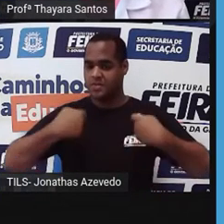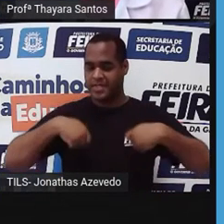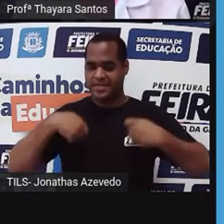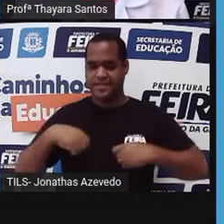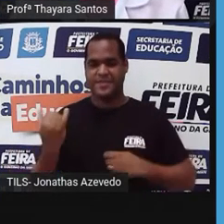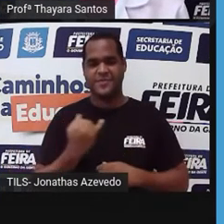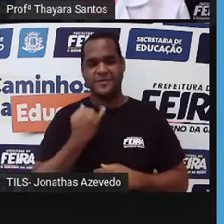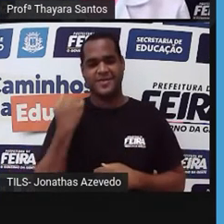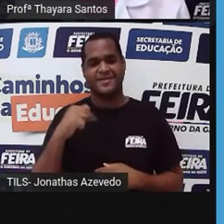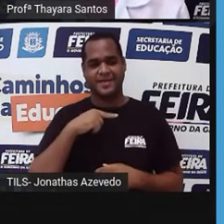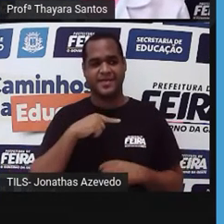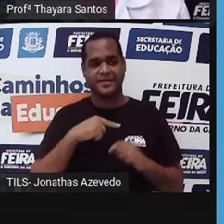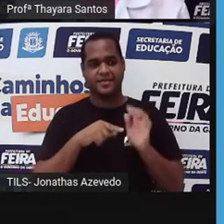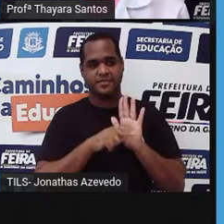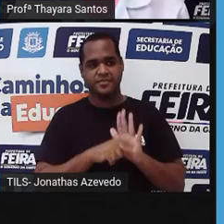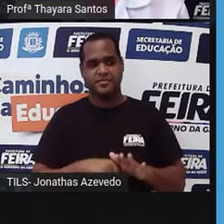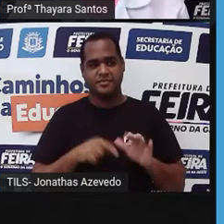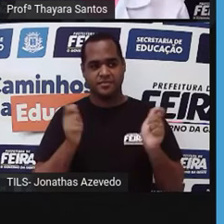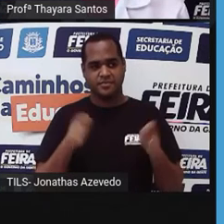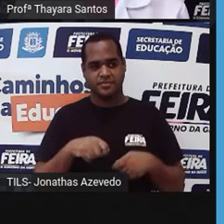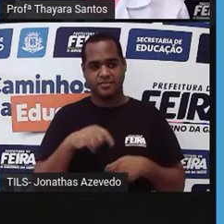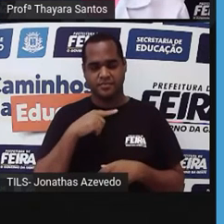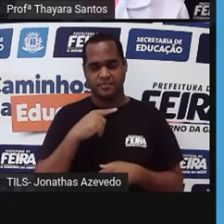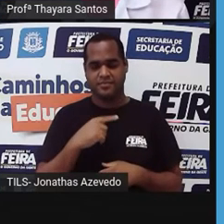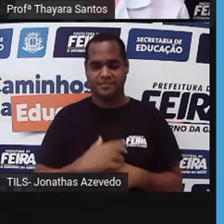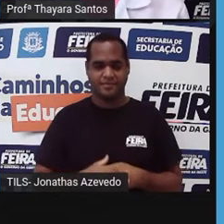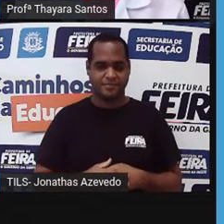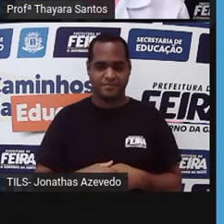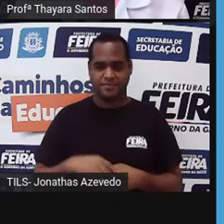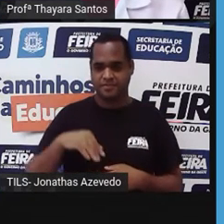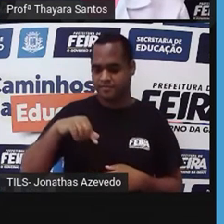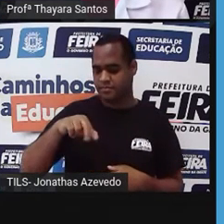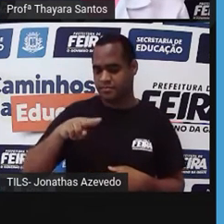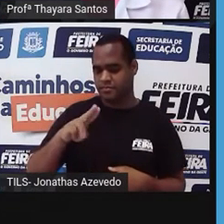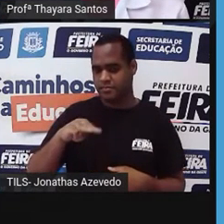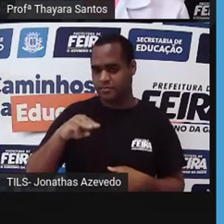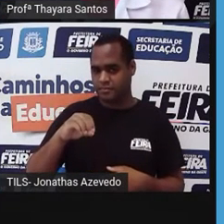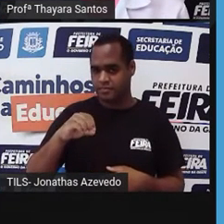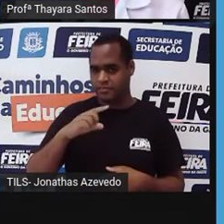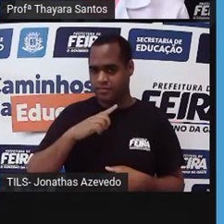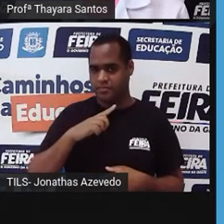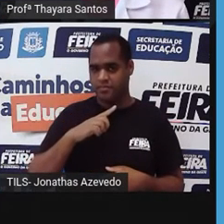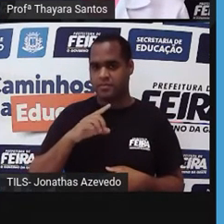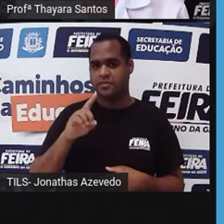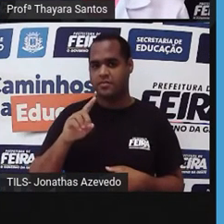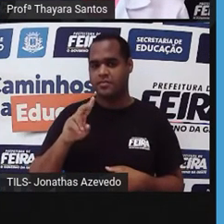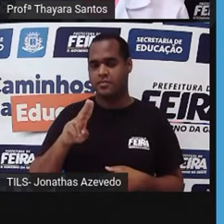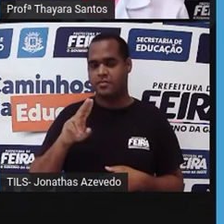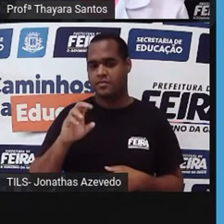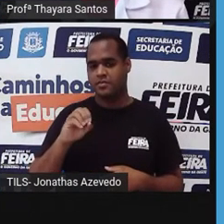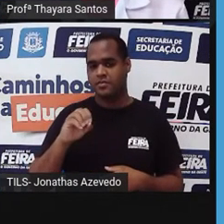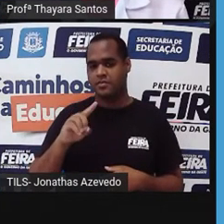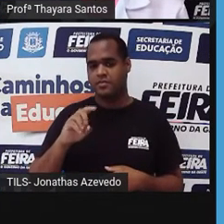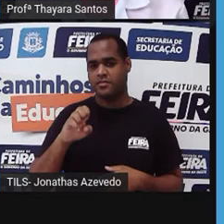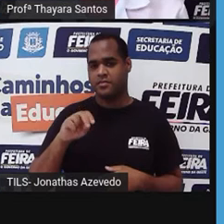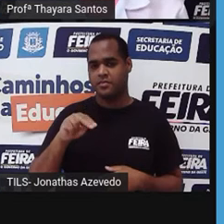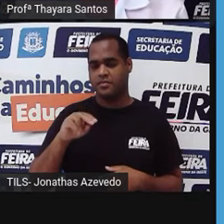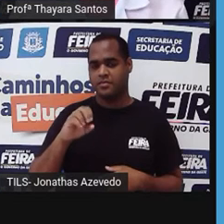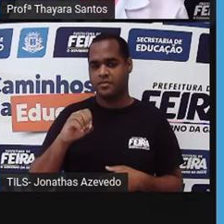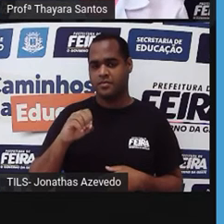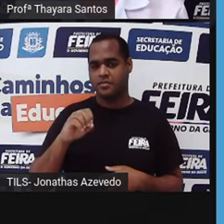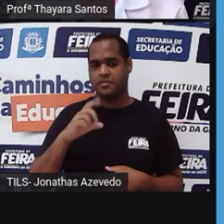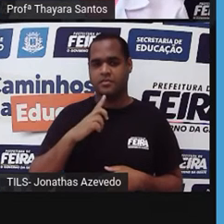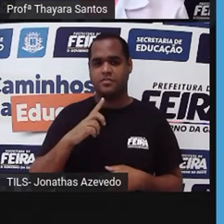dela. Então, depois que esse quimo passou pelo duodeno, ele vai se encaminhar para o jejuno, que é essa parte mais